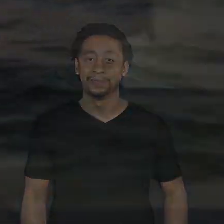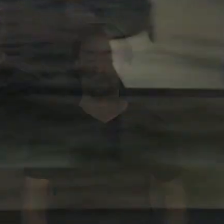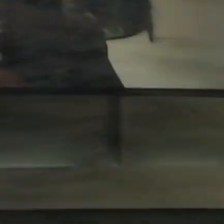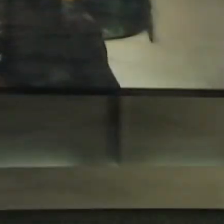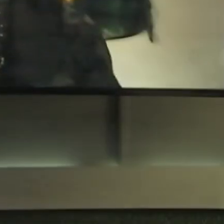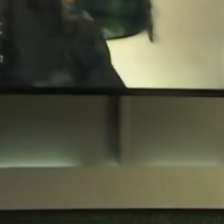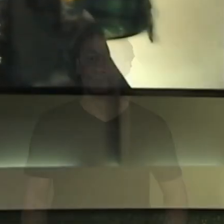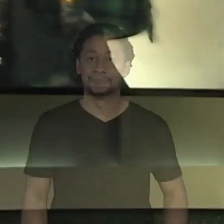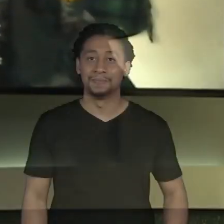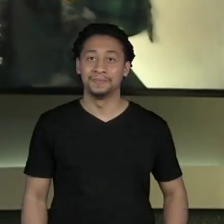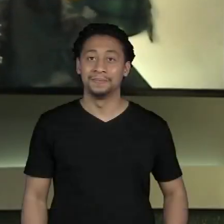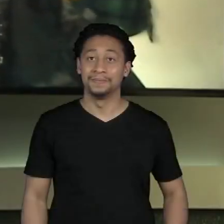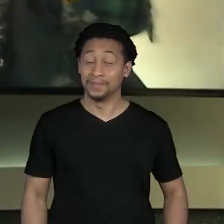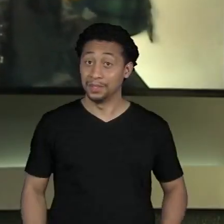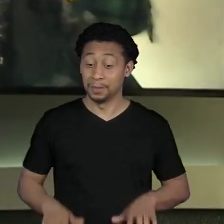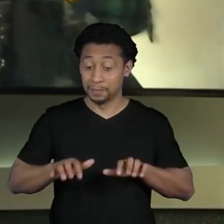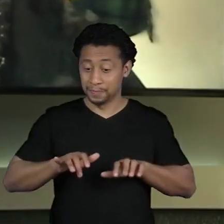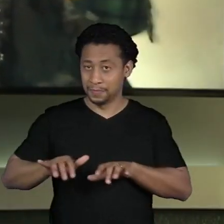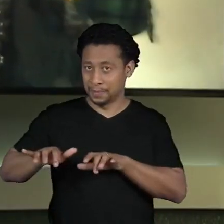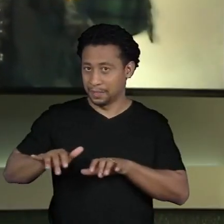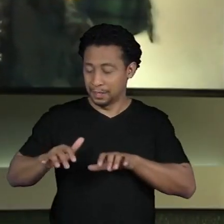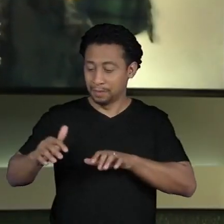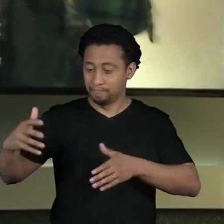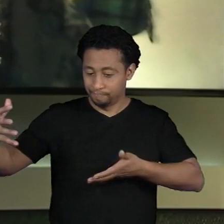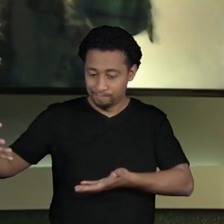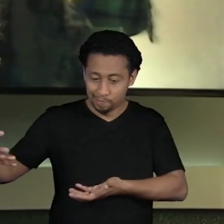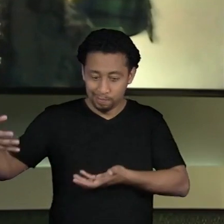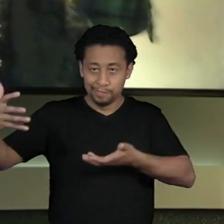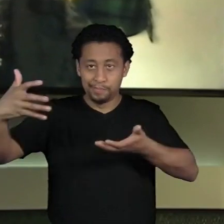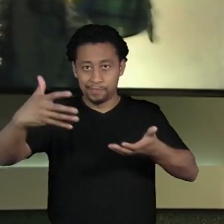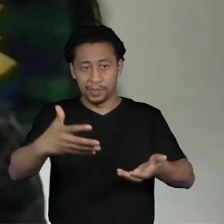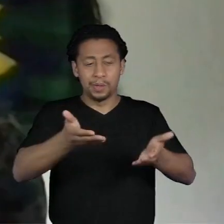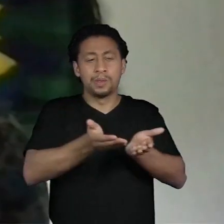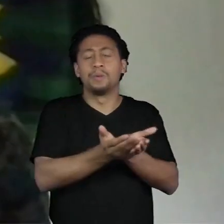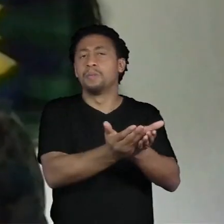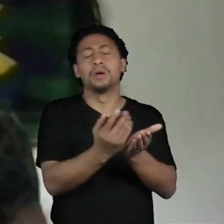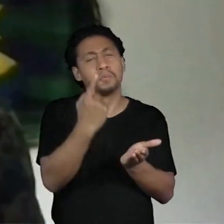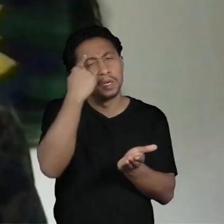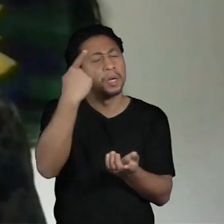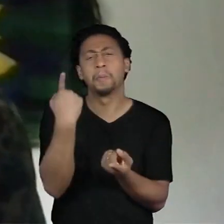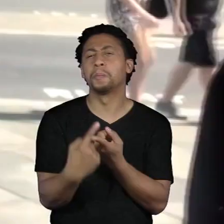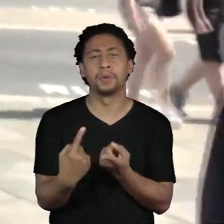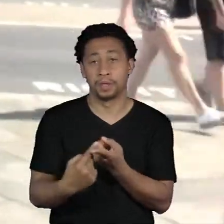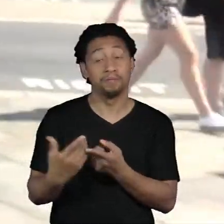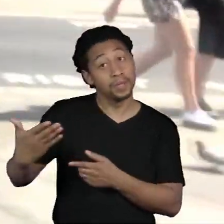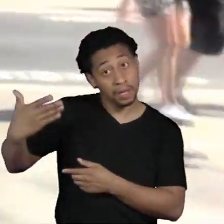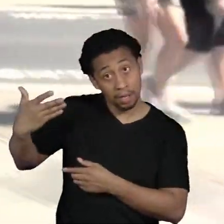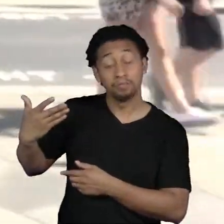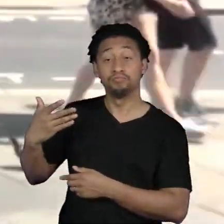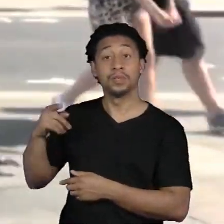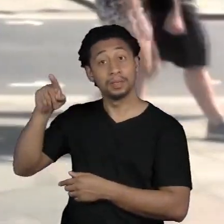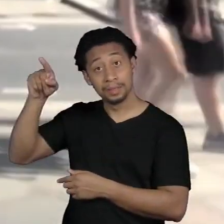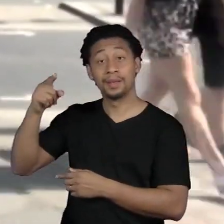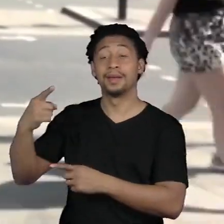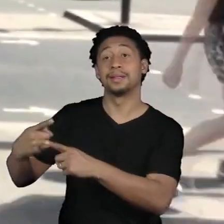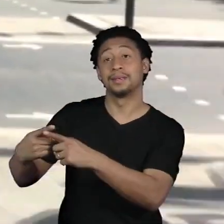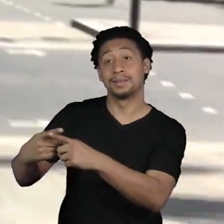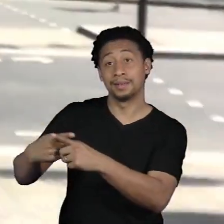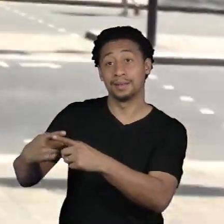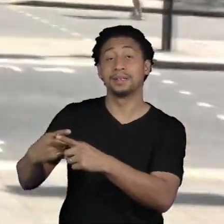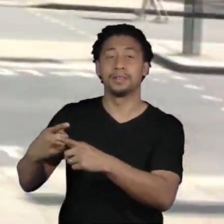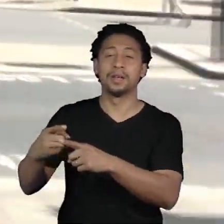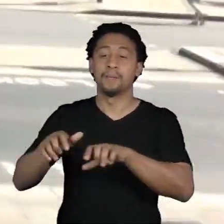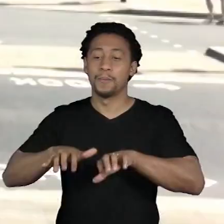A ideia de colocar o piano no barco veio quando nós recebemos um prêmio pelo trabalho que nós fazíamos na Inglaterra de levar a música